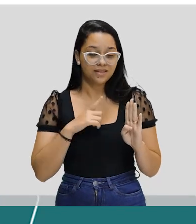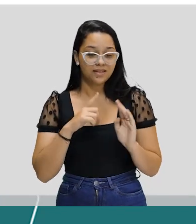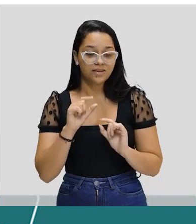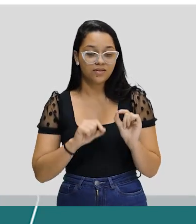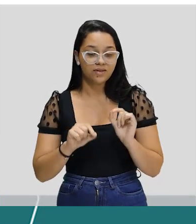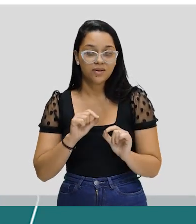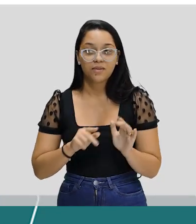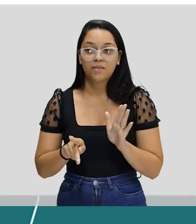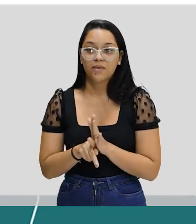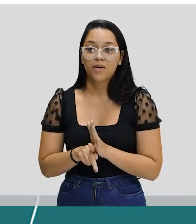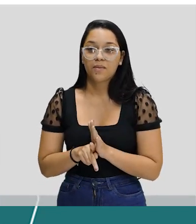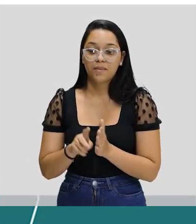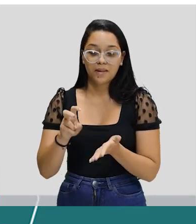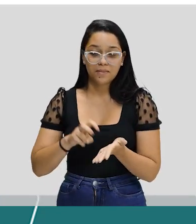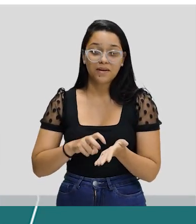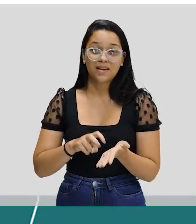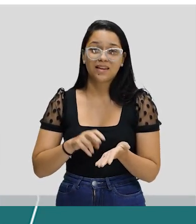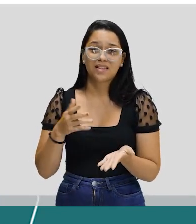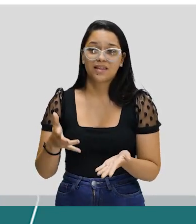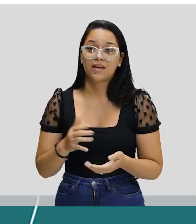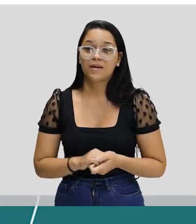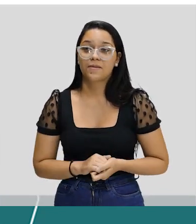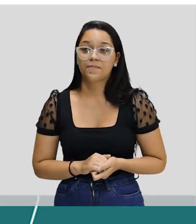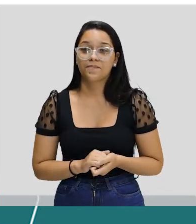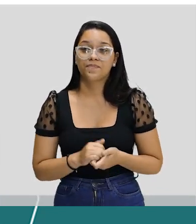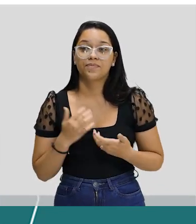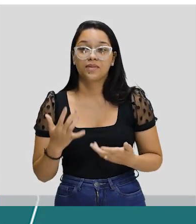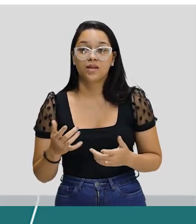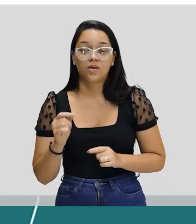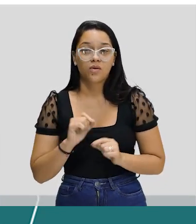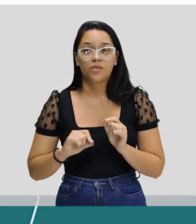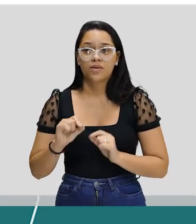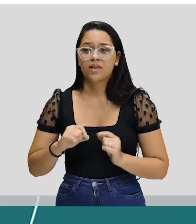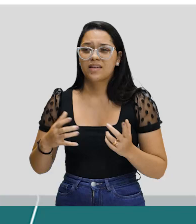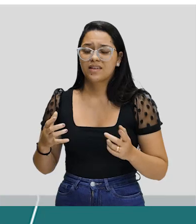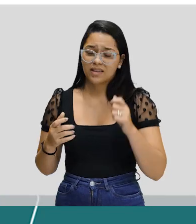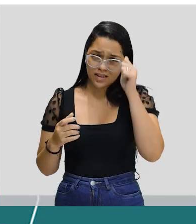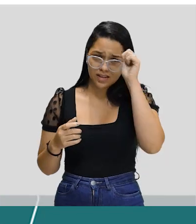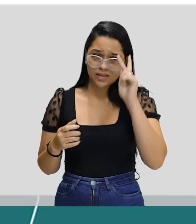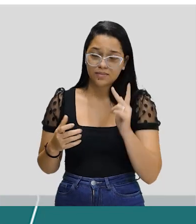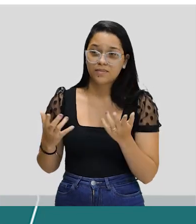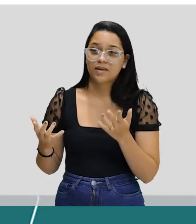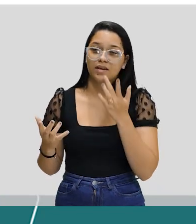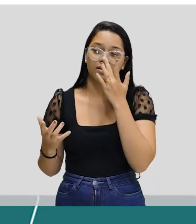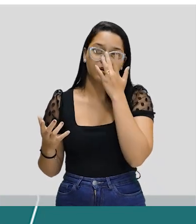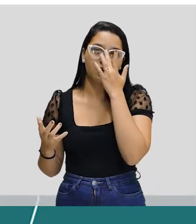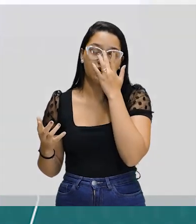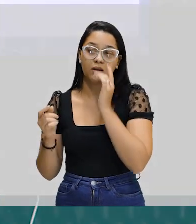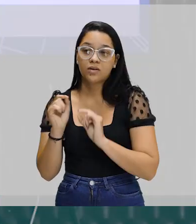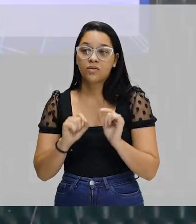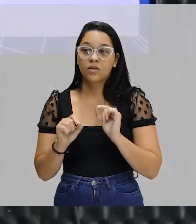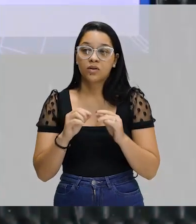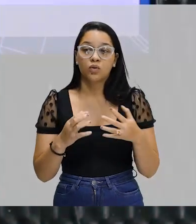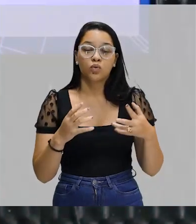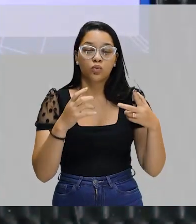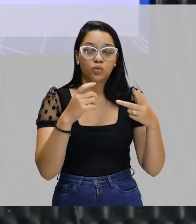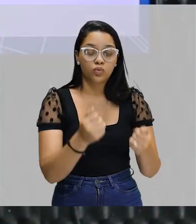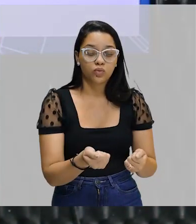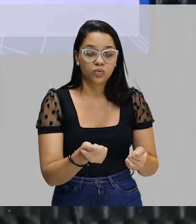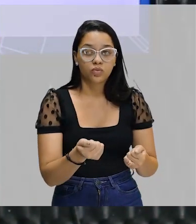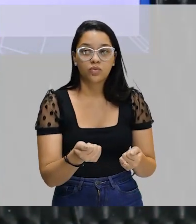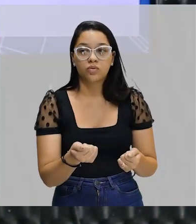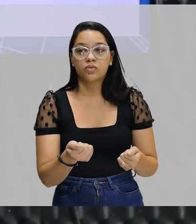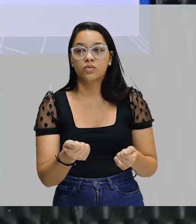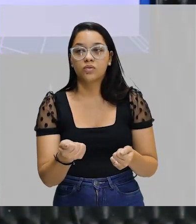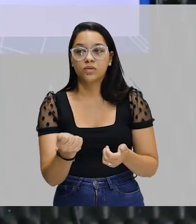se eu faço tudo pela manhã, tem gente que é assim, tem gente que é tão hábil, tão esperta, que faz tudo, todas